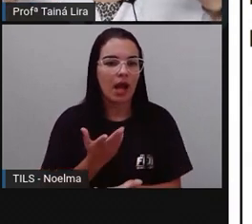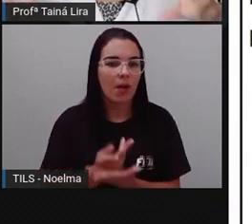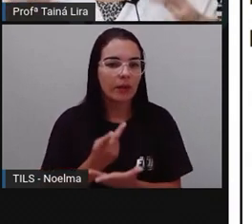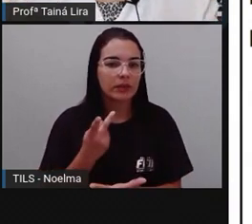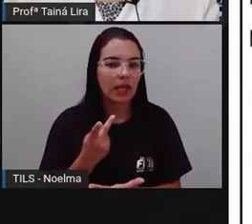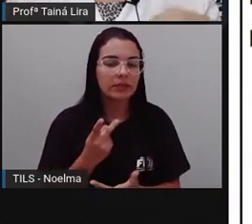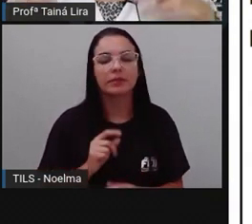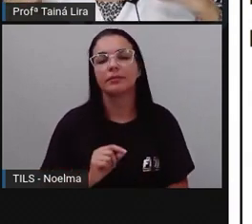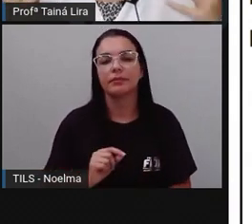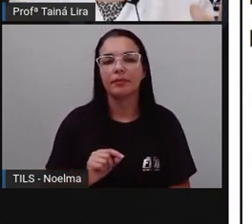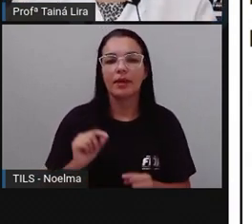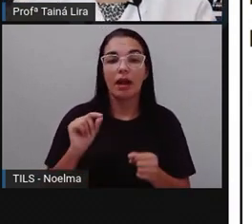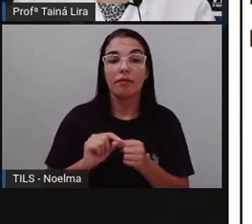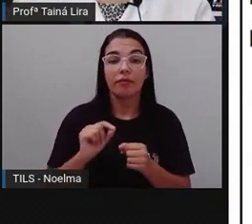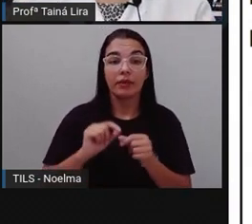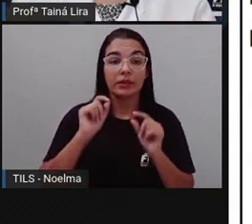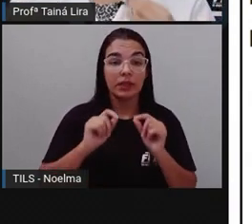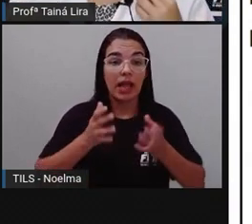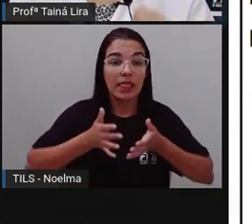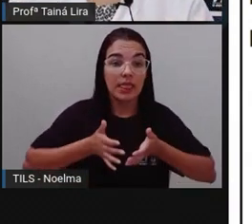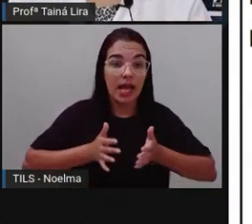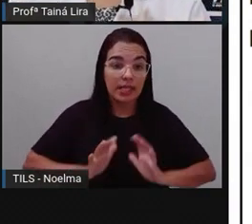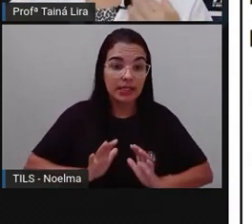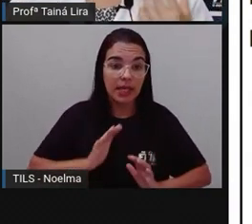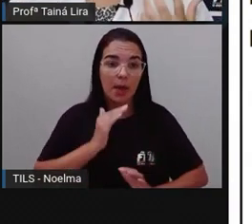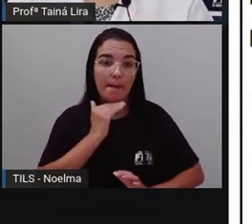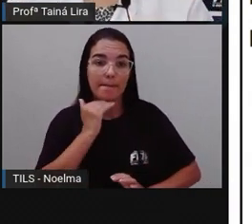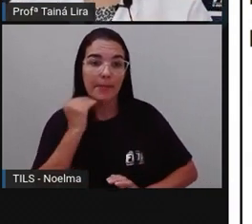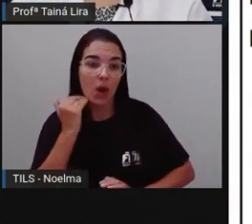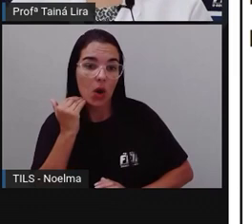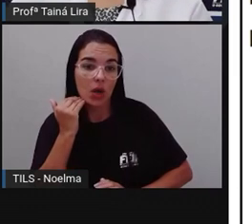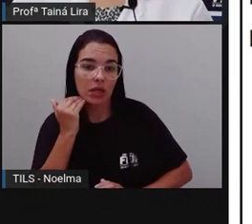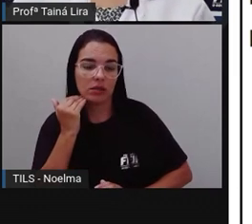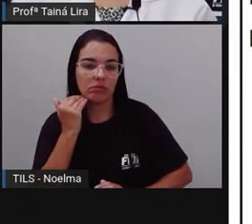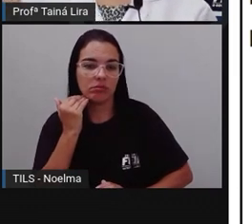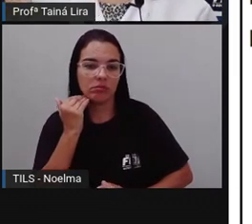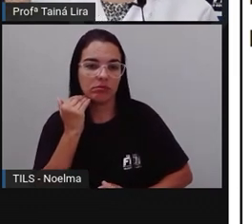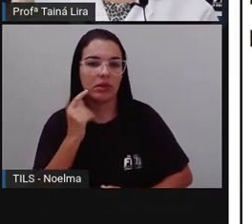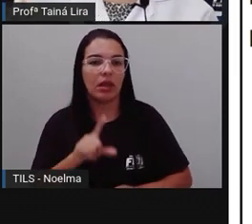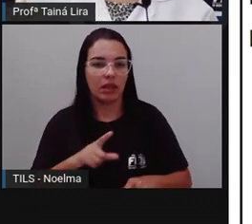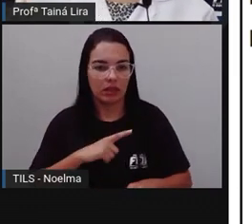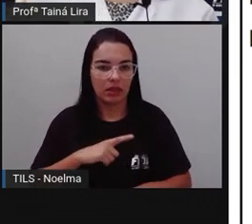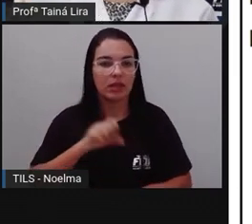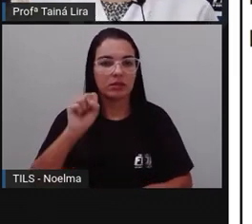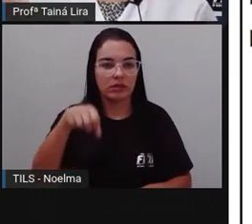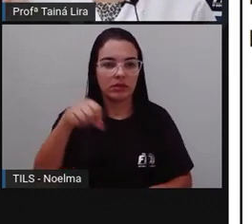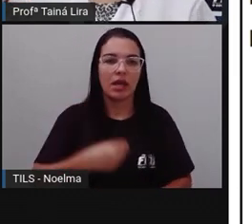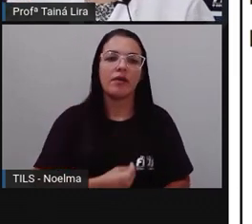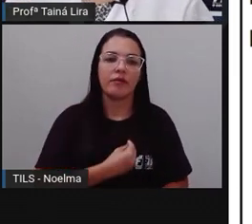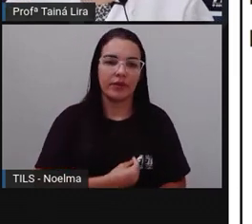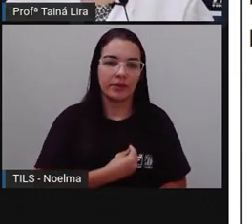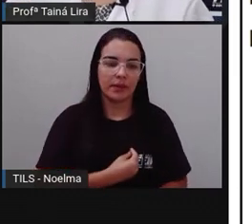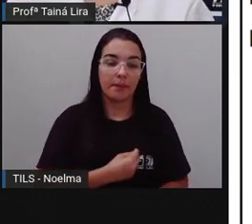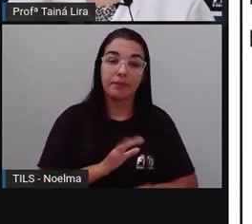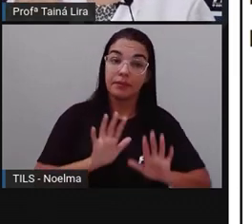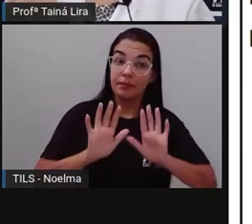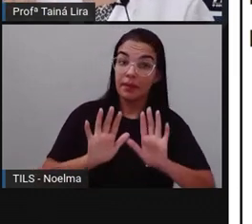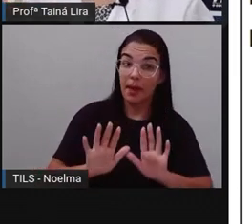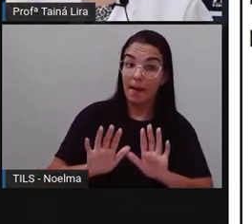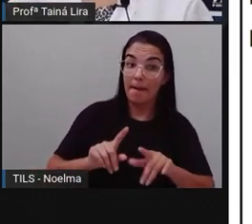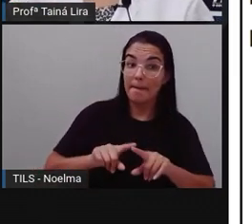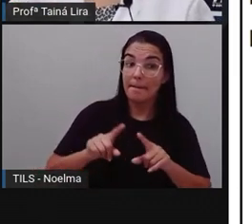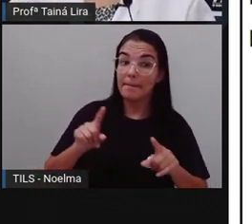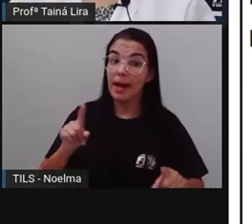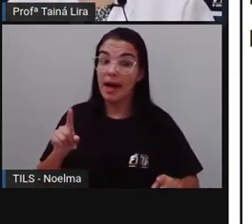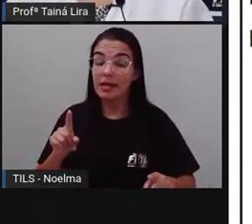conseguem realizar esse ciclo, São chamados de seres vivos. Já os elementos não